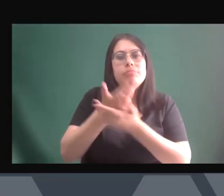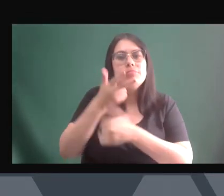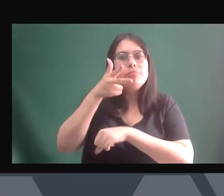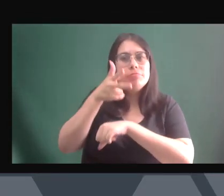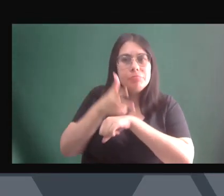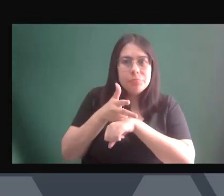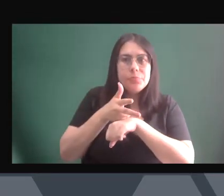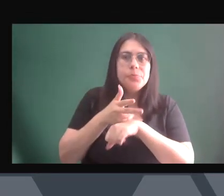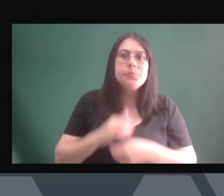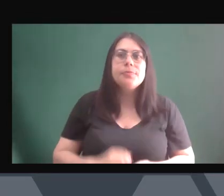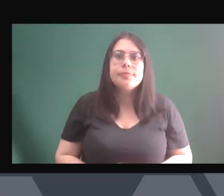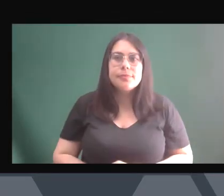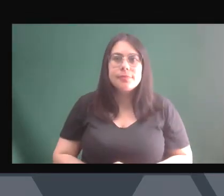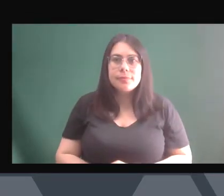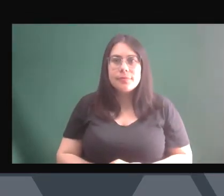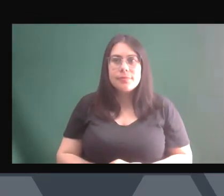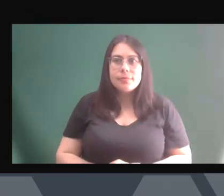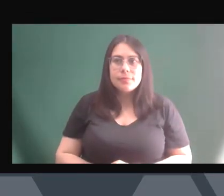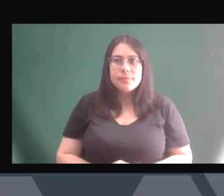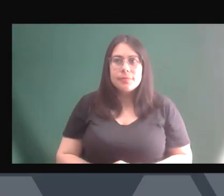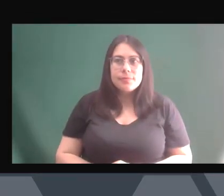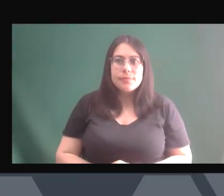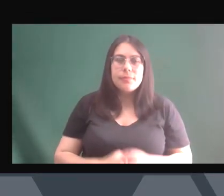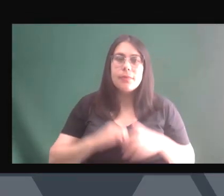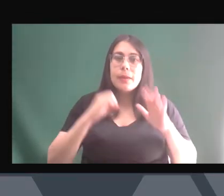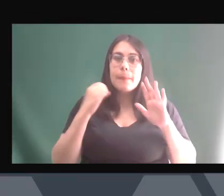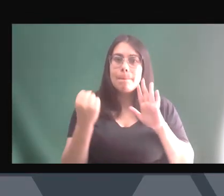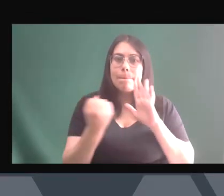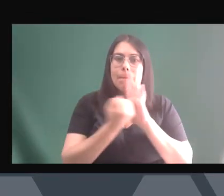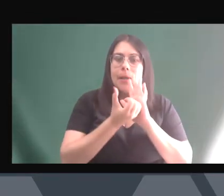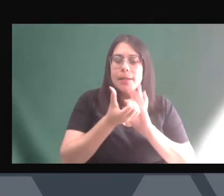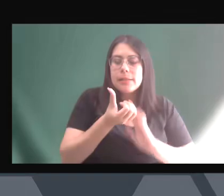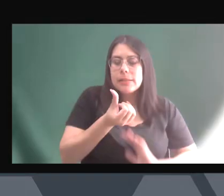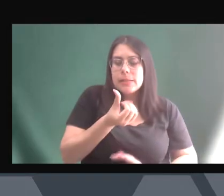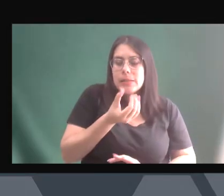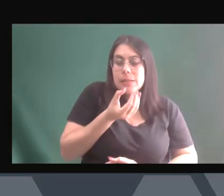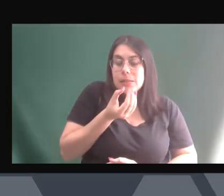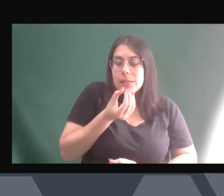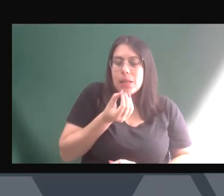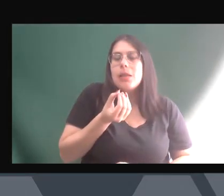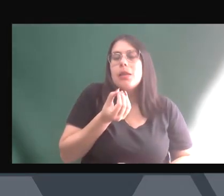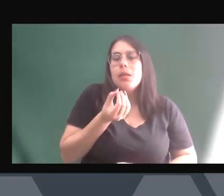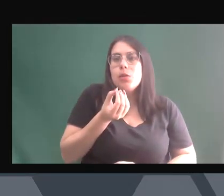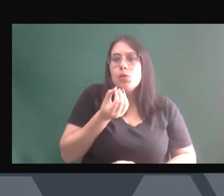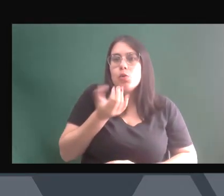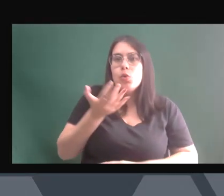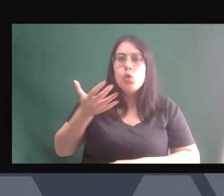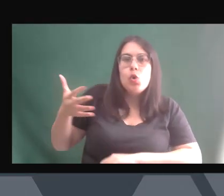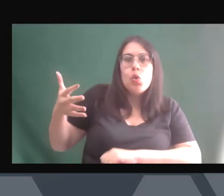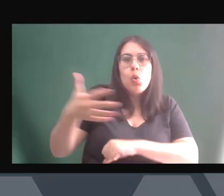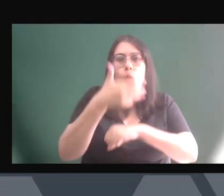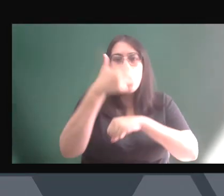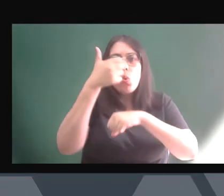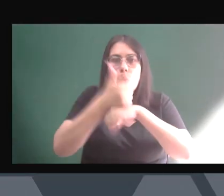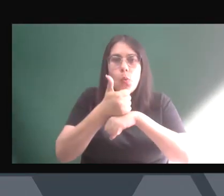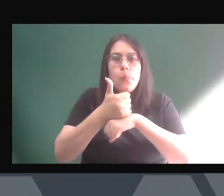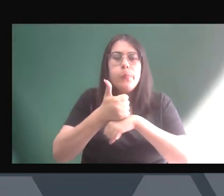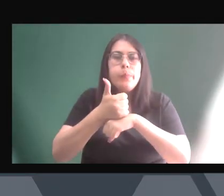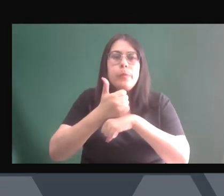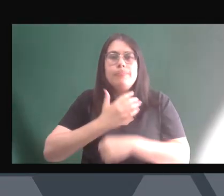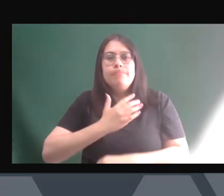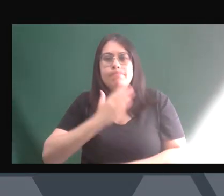Além de marcar os 60 anos do golpe militar, esse evento ele também